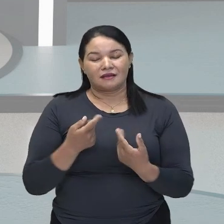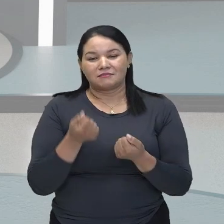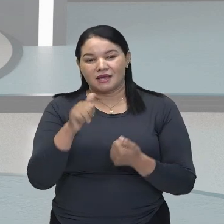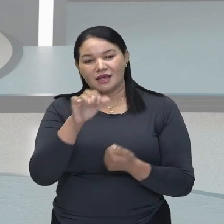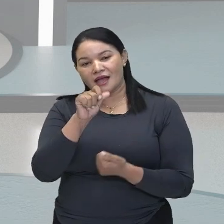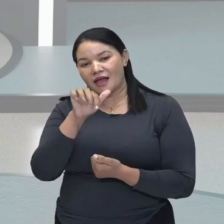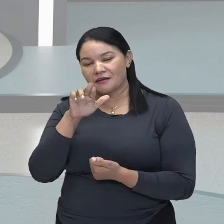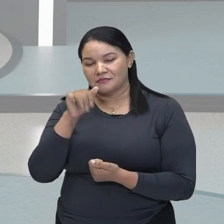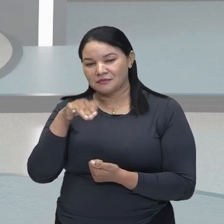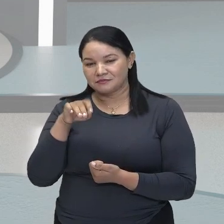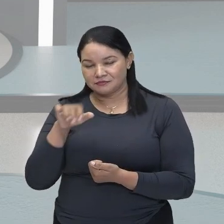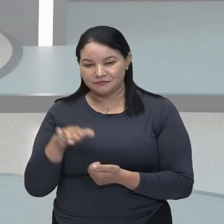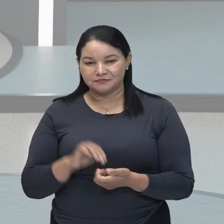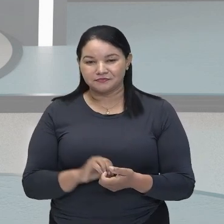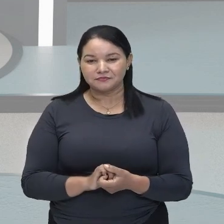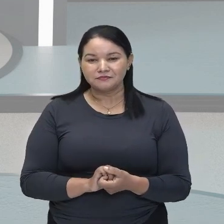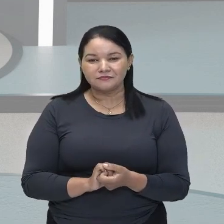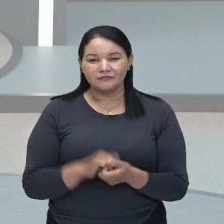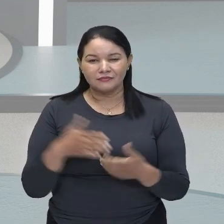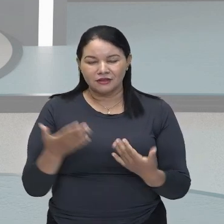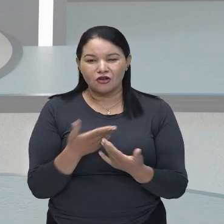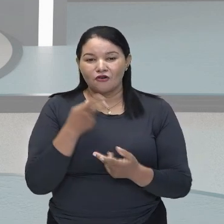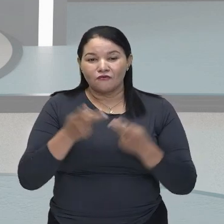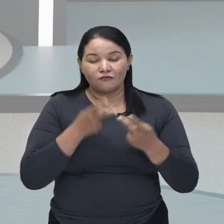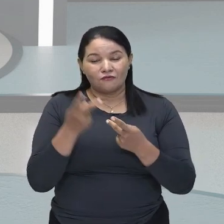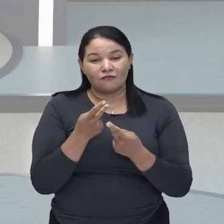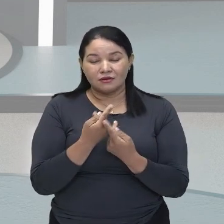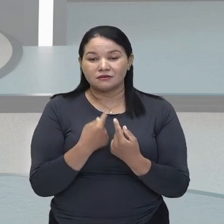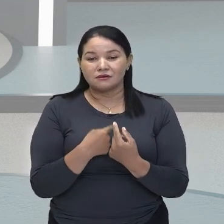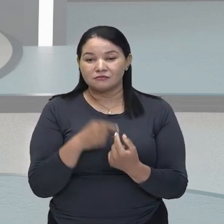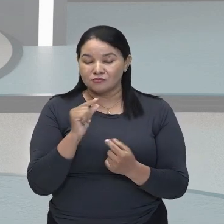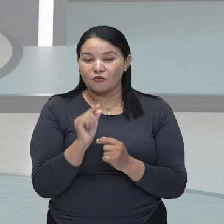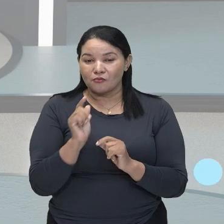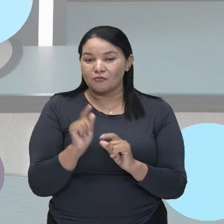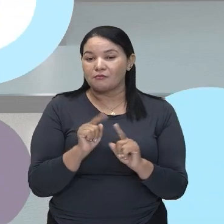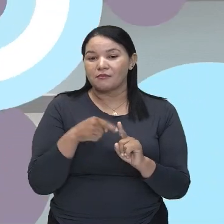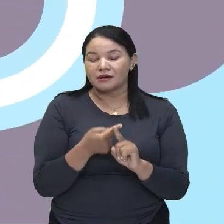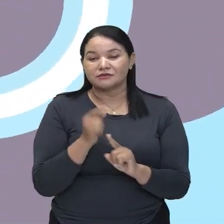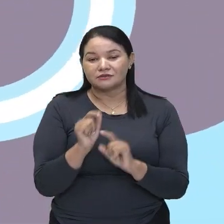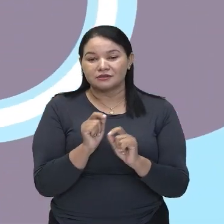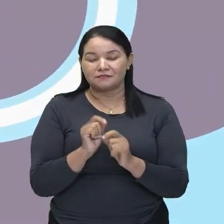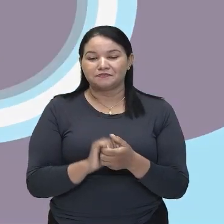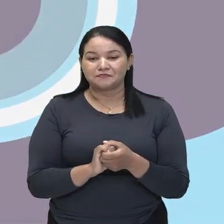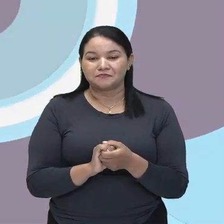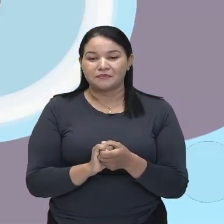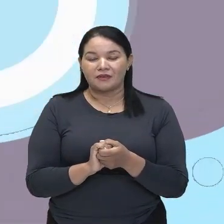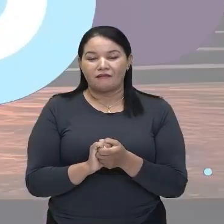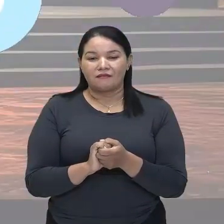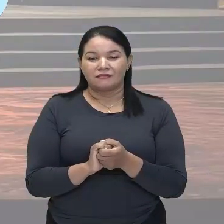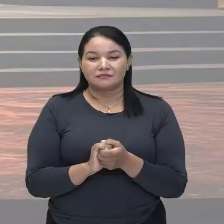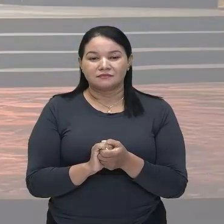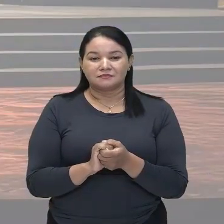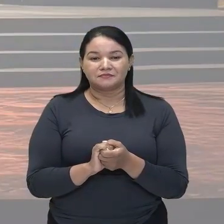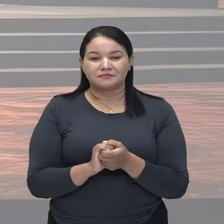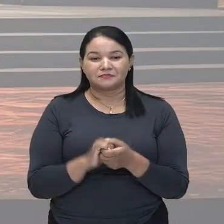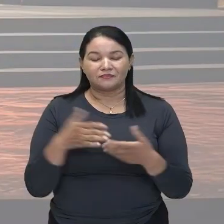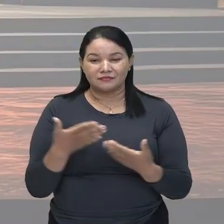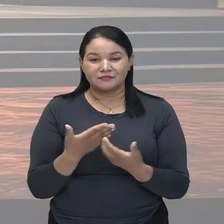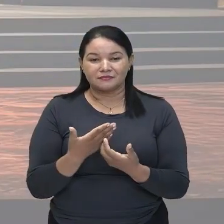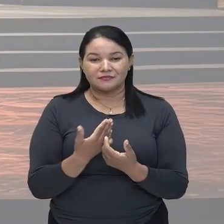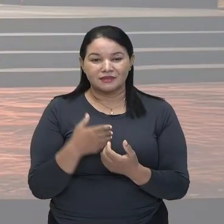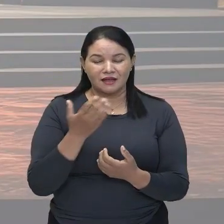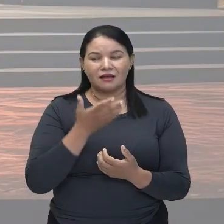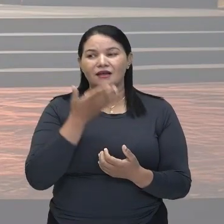E agora, vamos falar um pouco mais sobre a ópera. Então, a